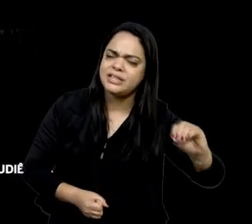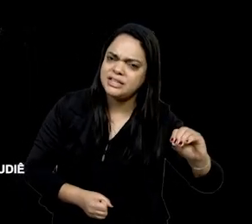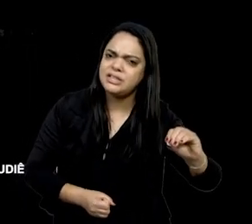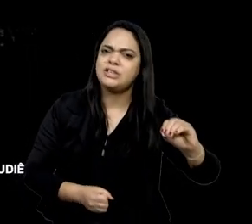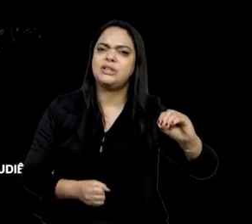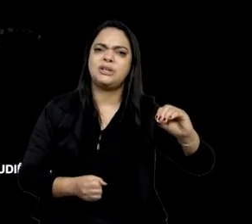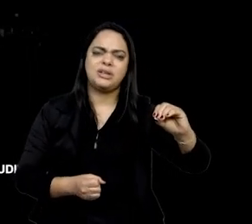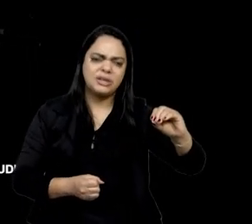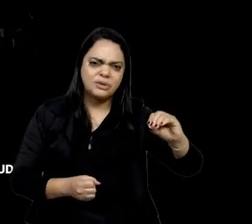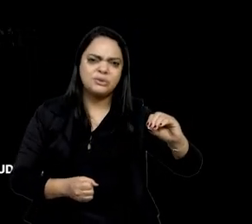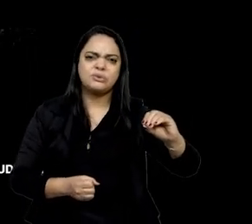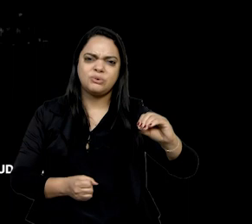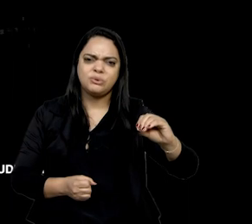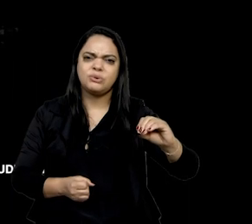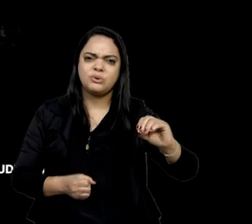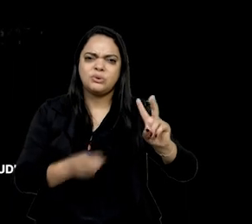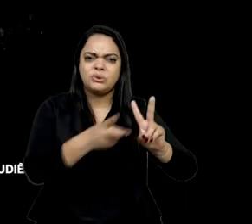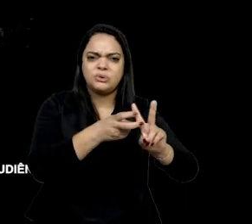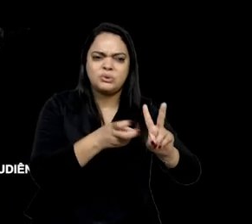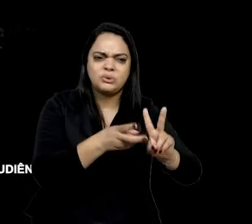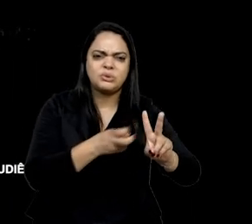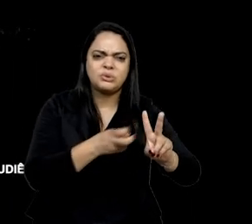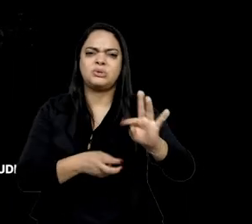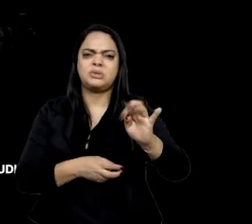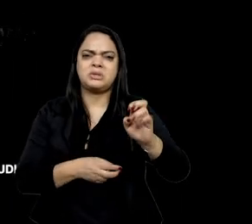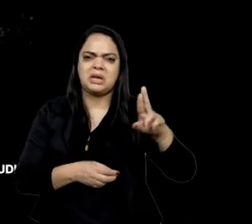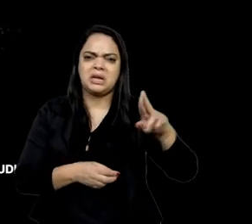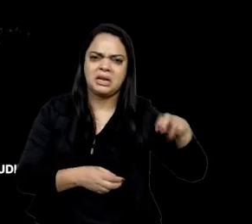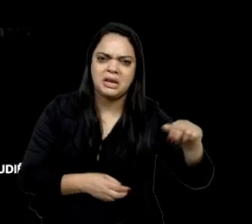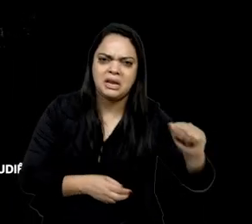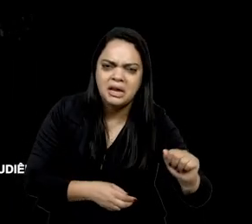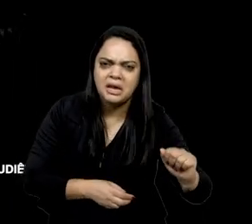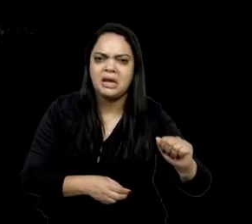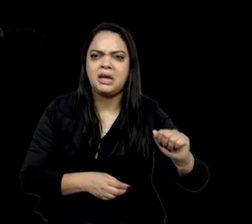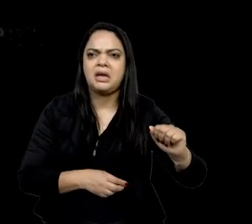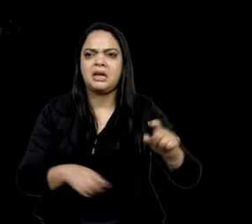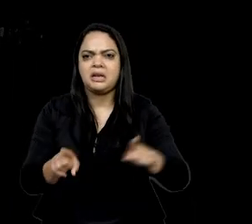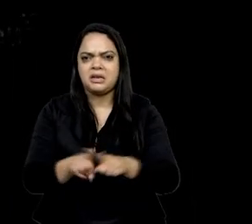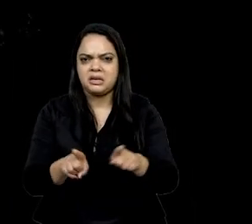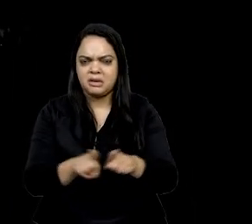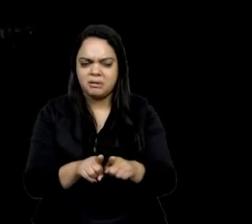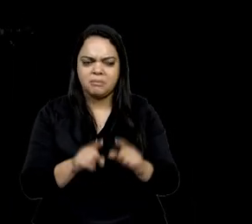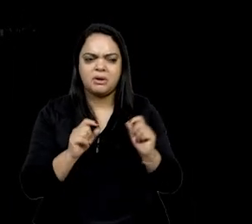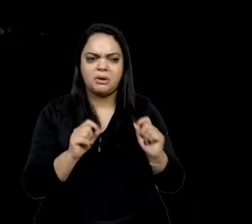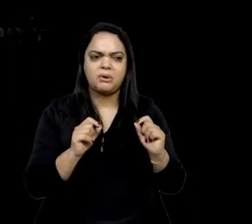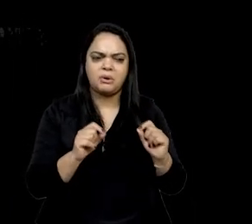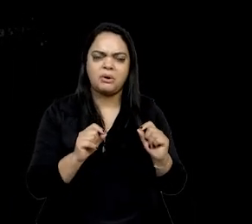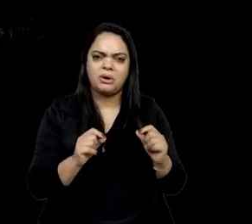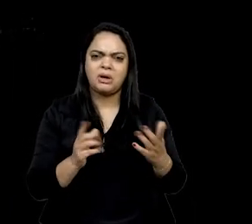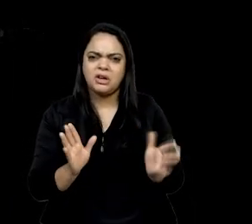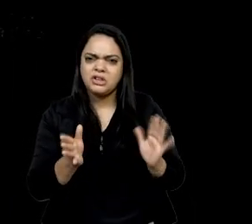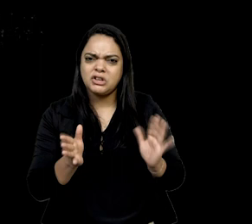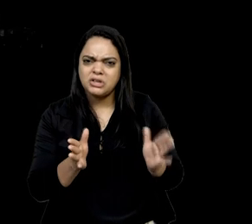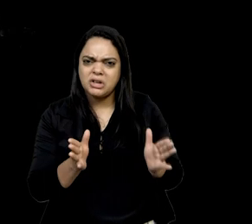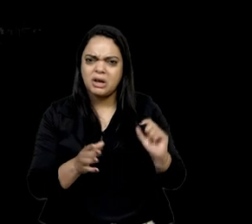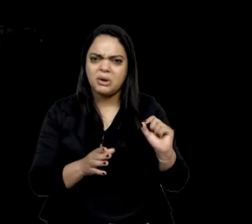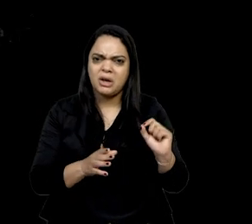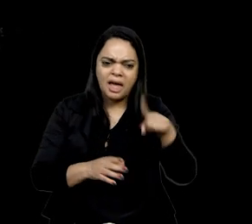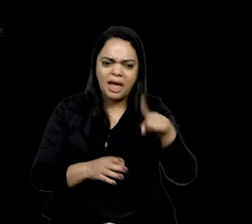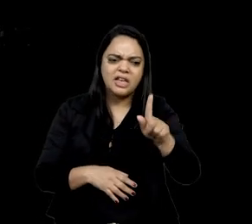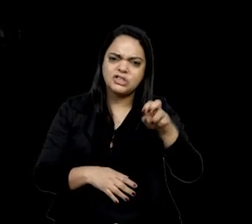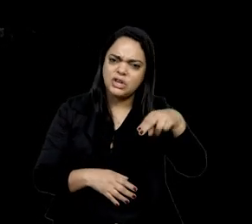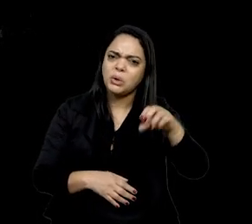Eloy Terena, que é o advogado da FIB, ele afirmou nessa audiência e afirma várias vezes que a gente está vivendo um genocídio indígena.